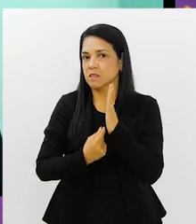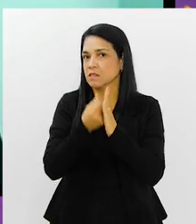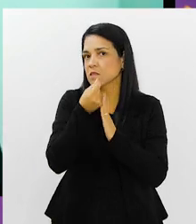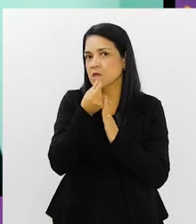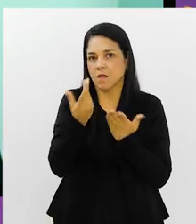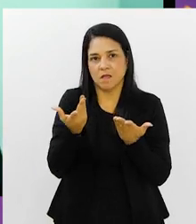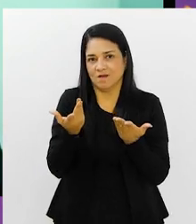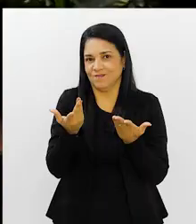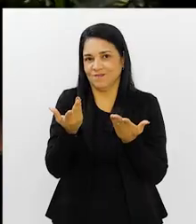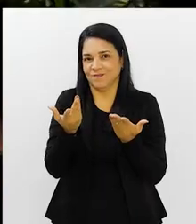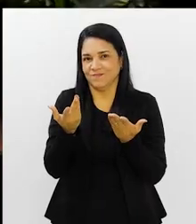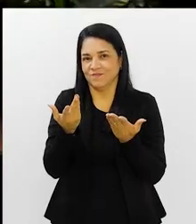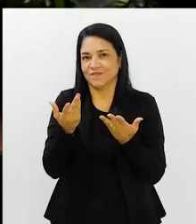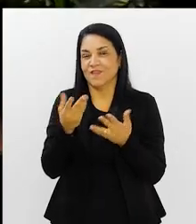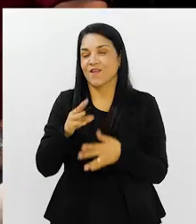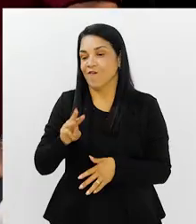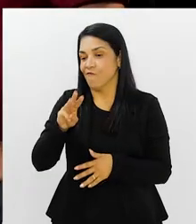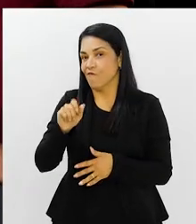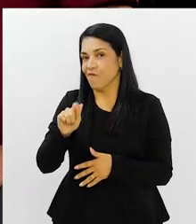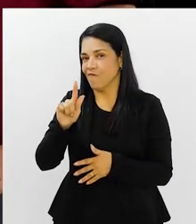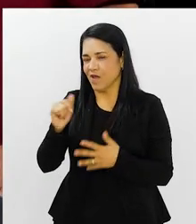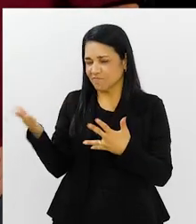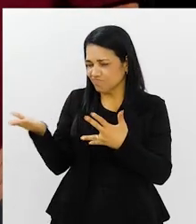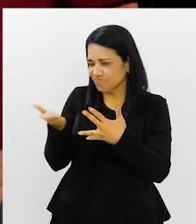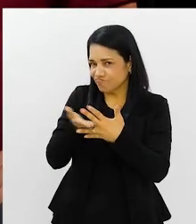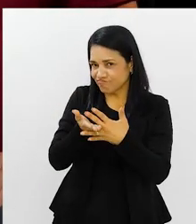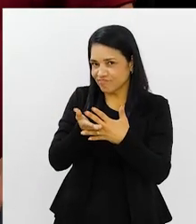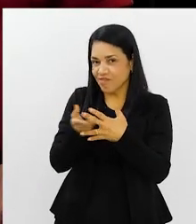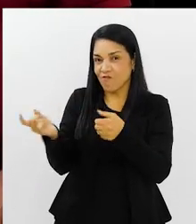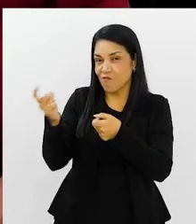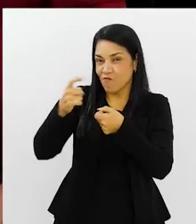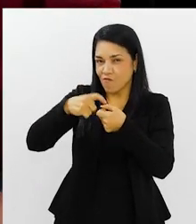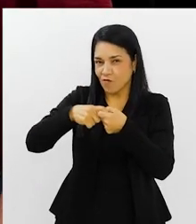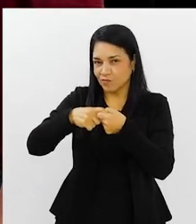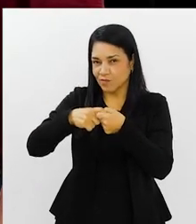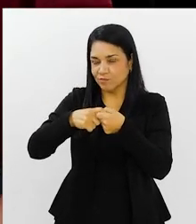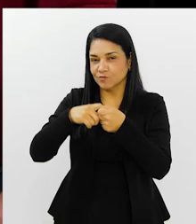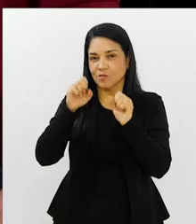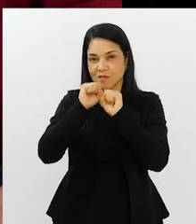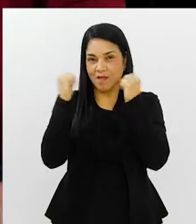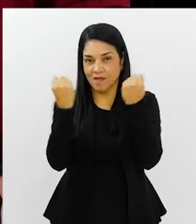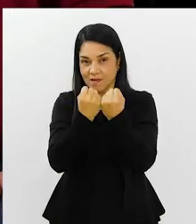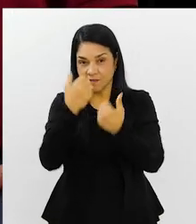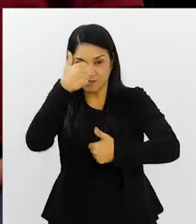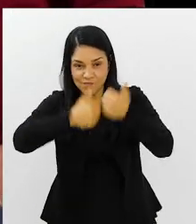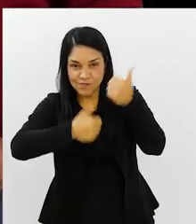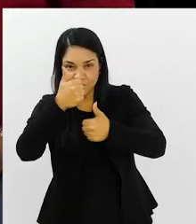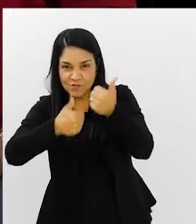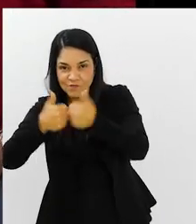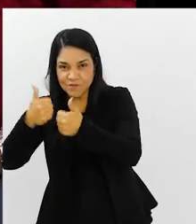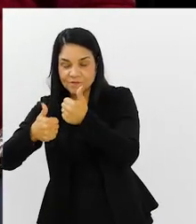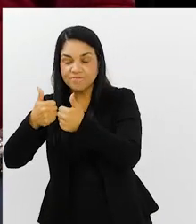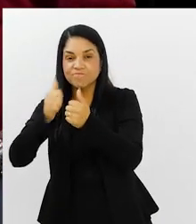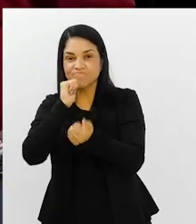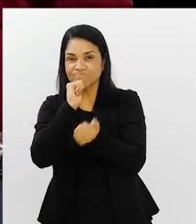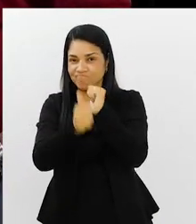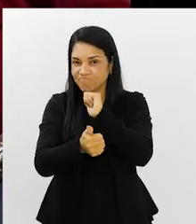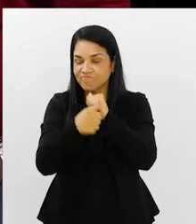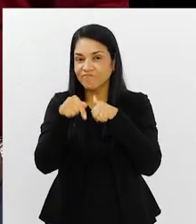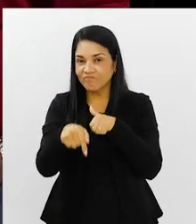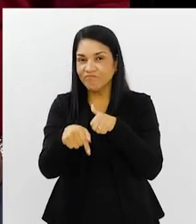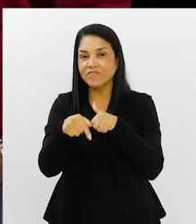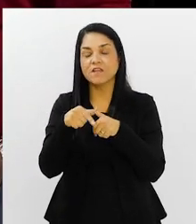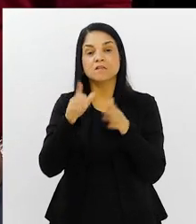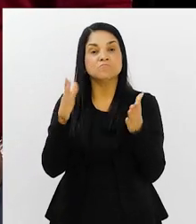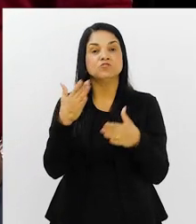bolso, Rui. Na La Plata. Wagner, daqui a pouquinho a gente vai voltar no segundo tempo aqui do Arena Esportiva para a gente tratar desse